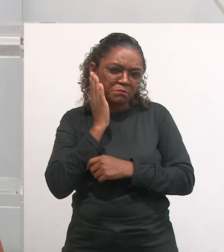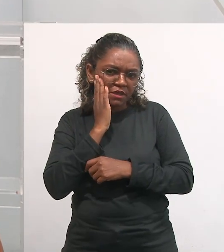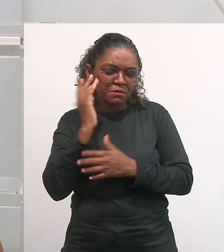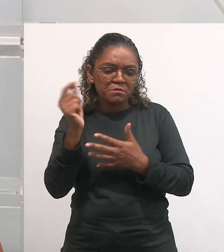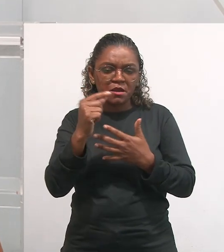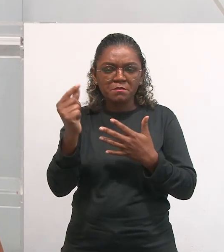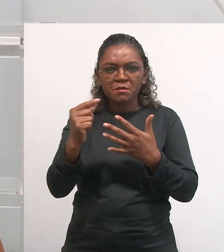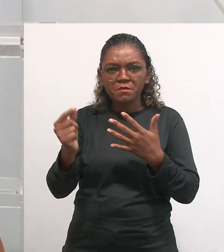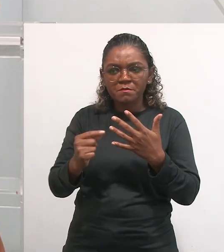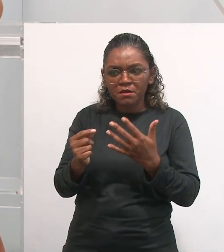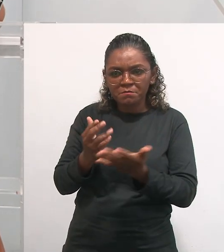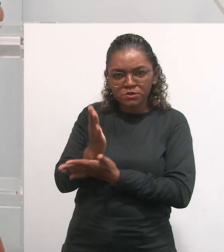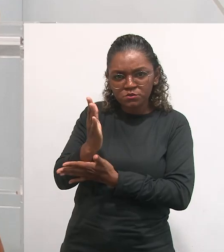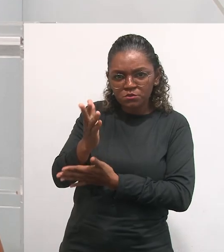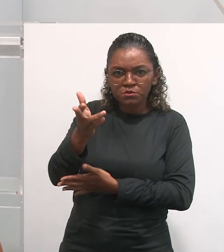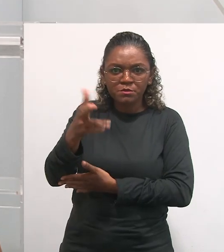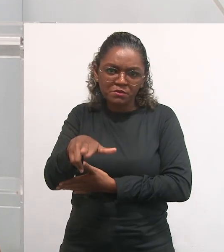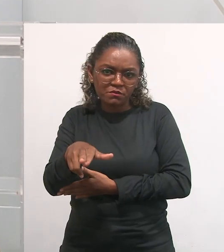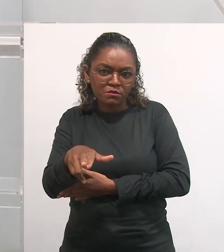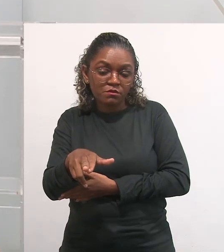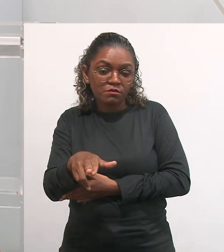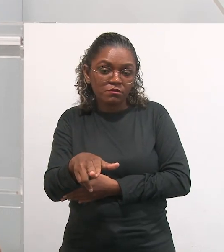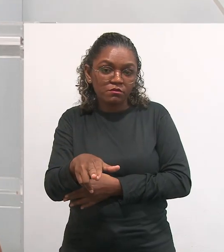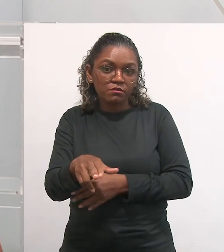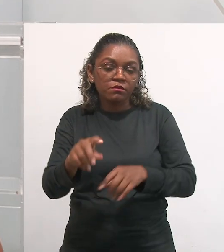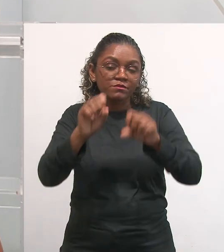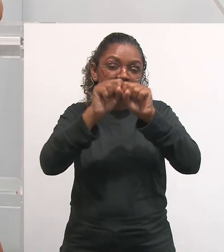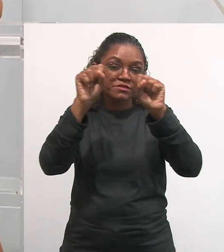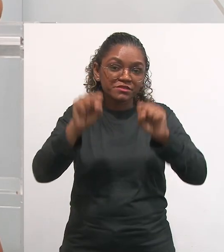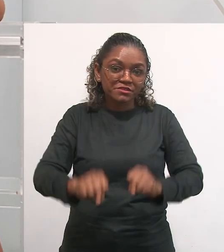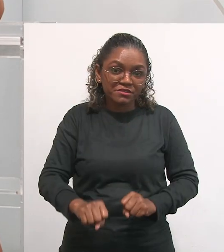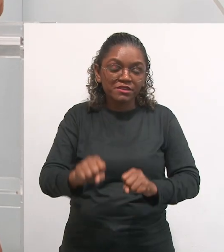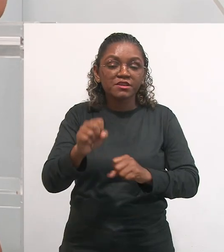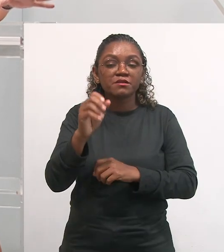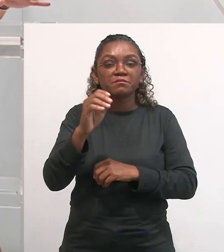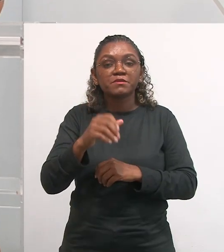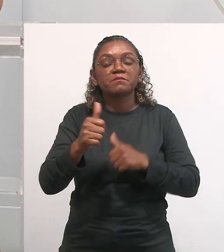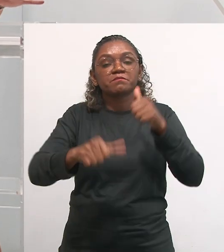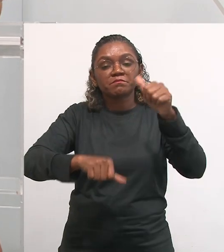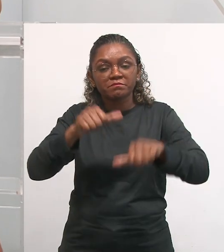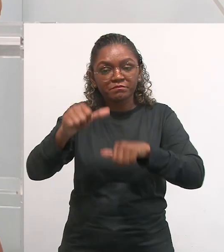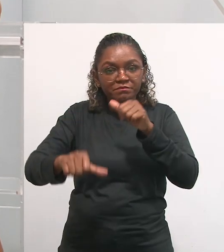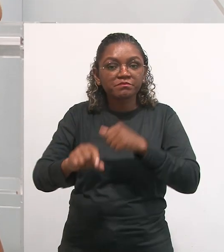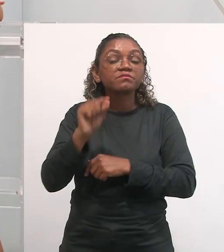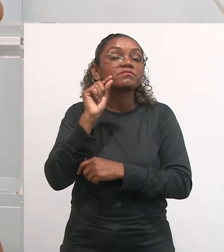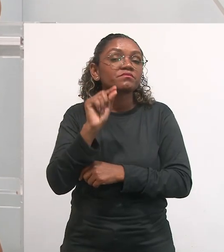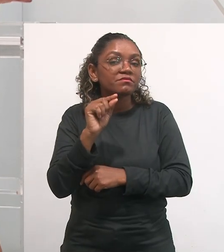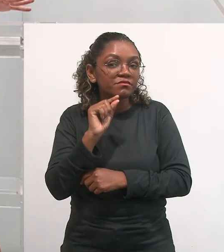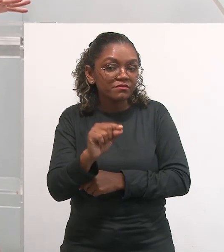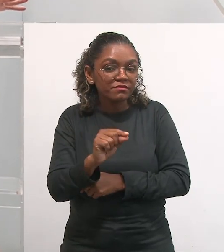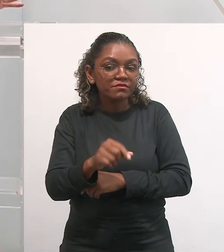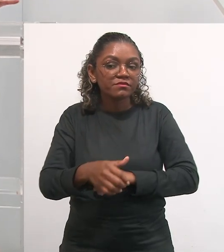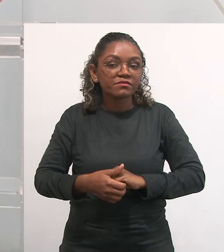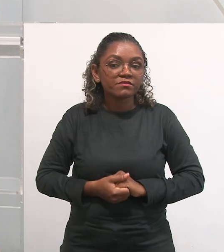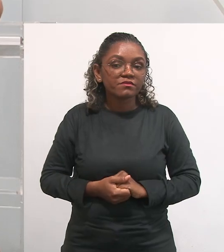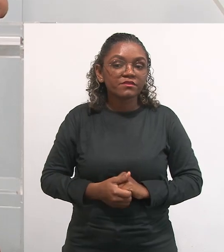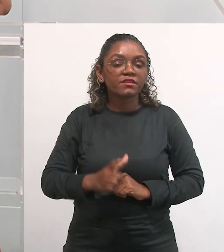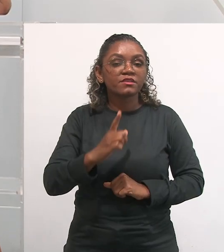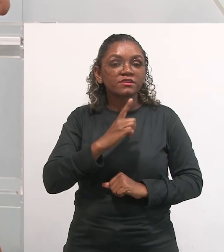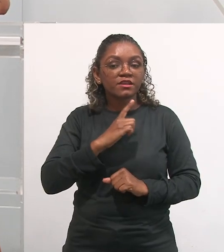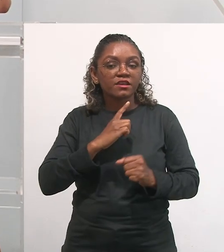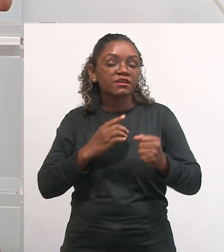medir, classificar, aprovado e reprovado, é porque esse sistema de avaliação, esses processos avaliativos